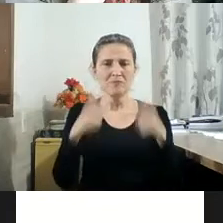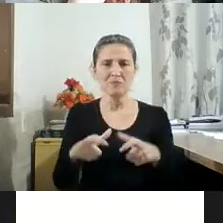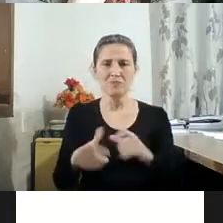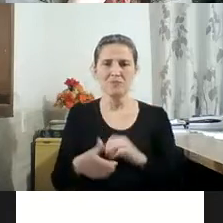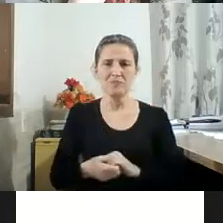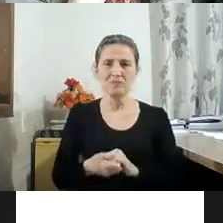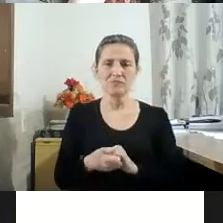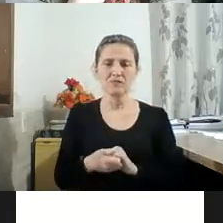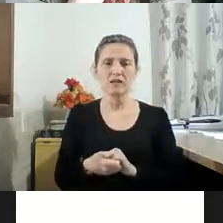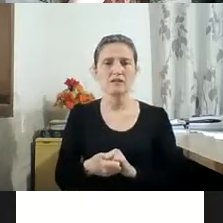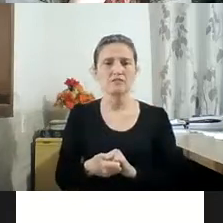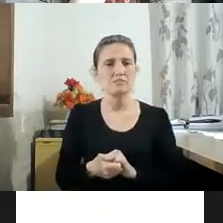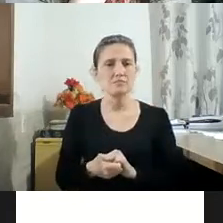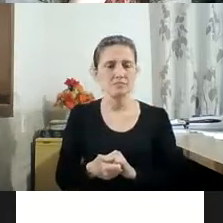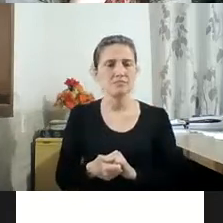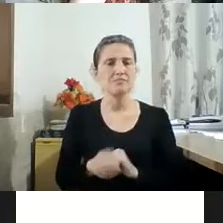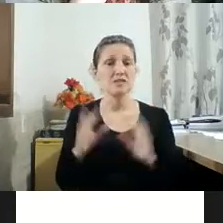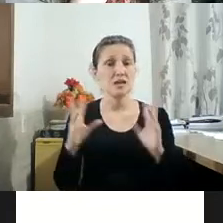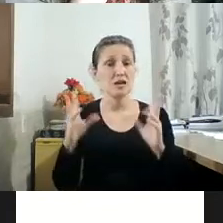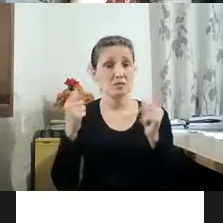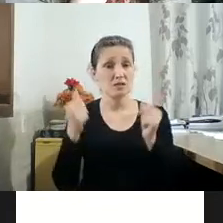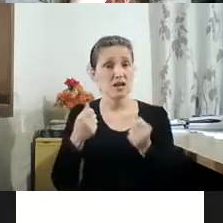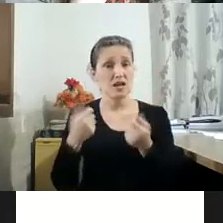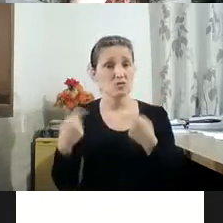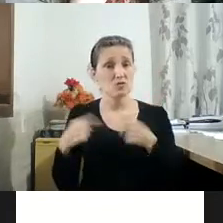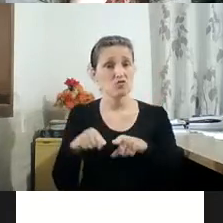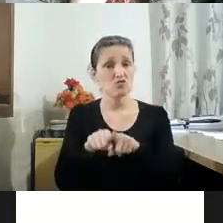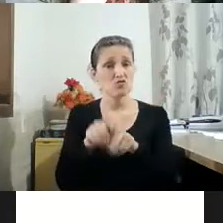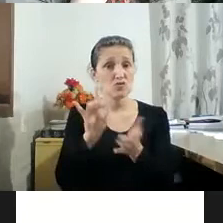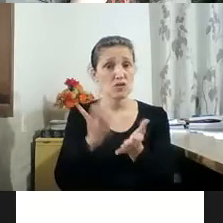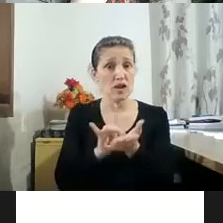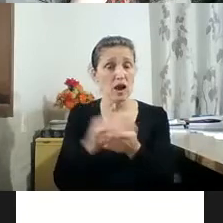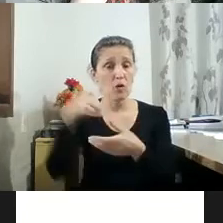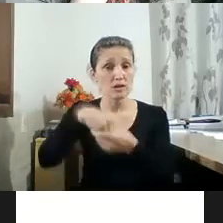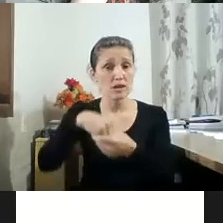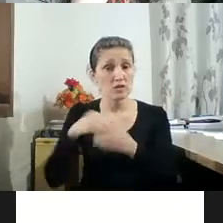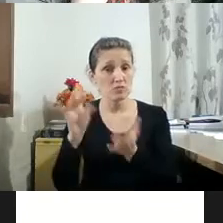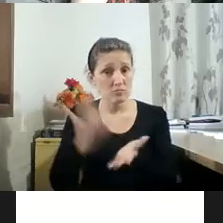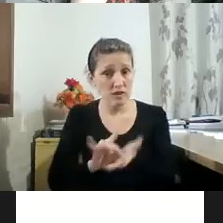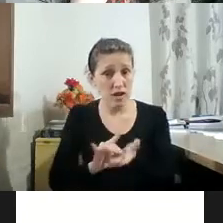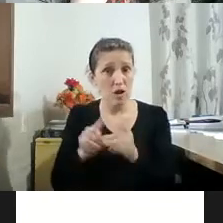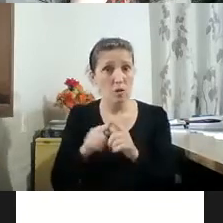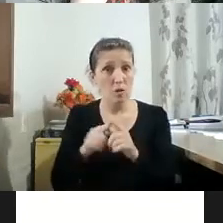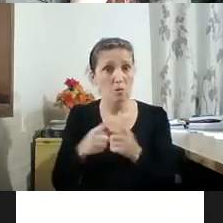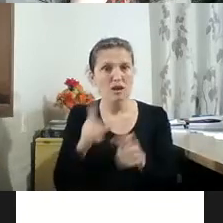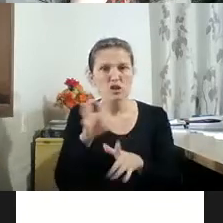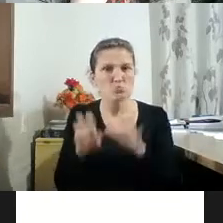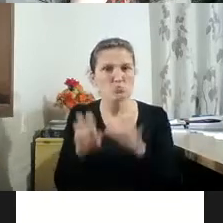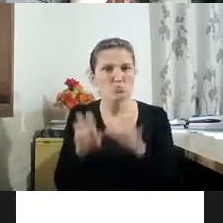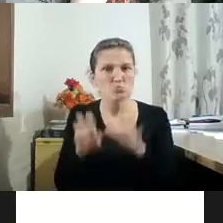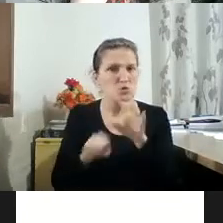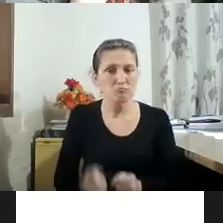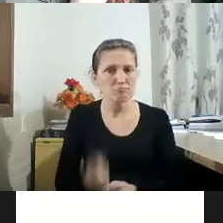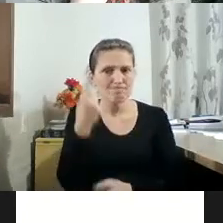Então, o Fantástico anda a partir do real, dentro do real, mas em busca do estranhamento. e esse estranhamento que o Boris